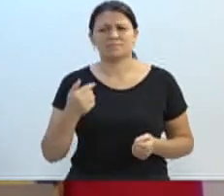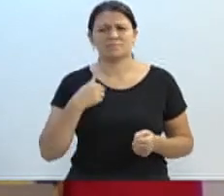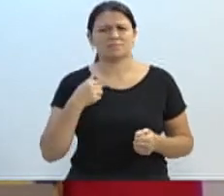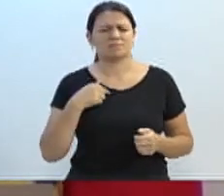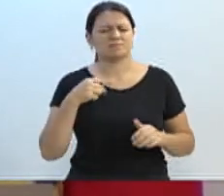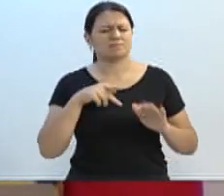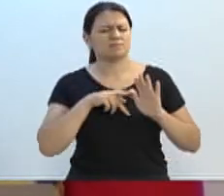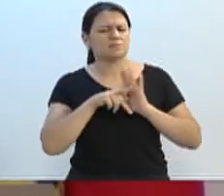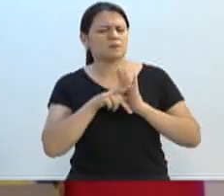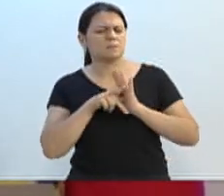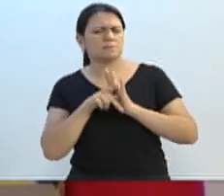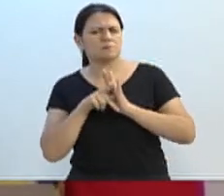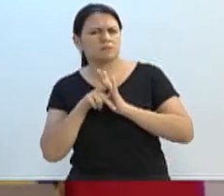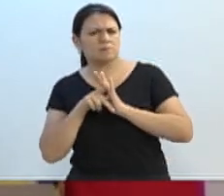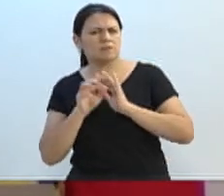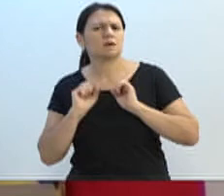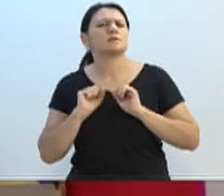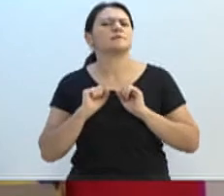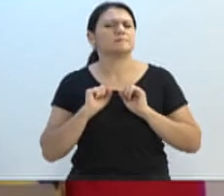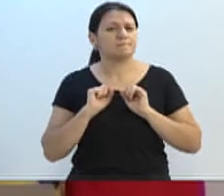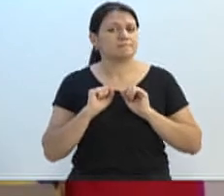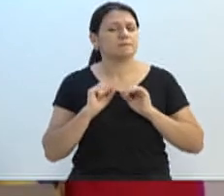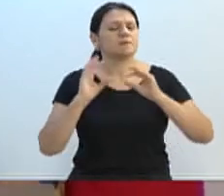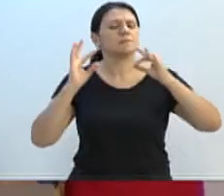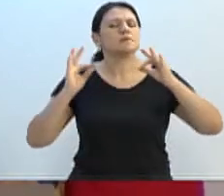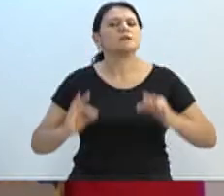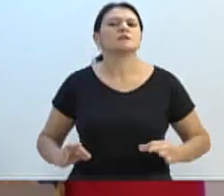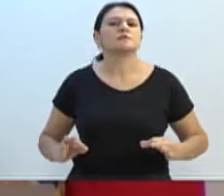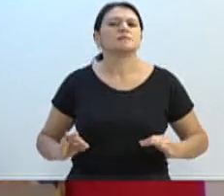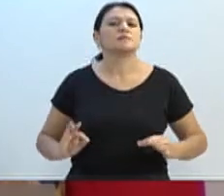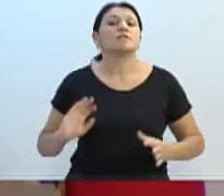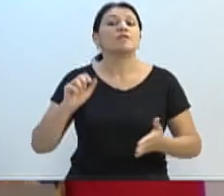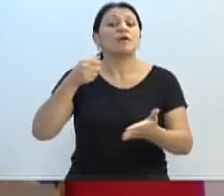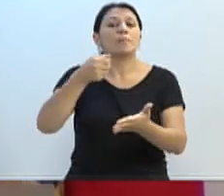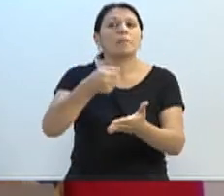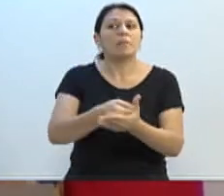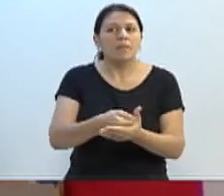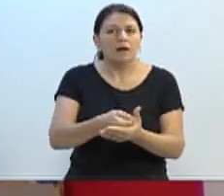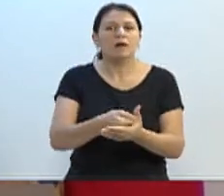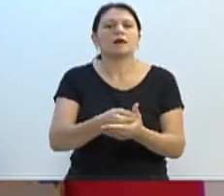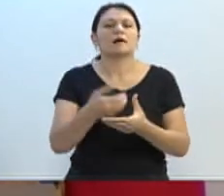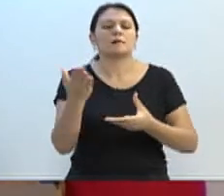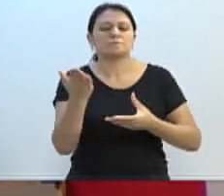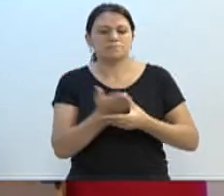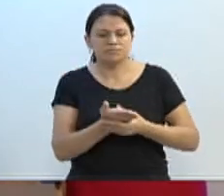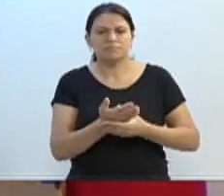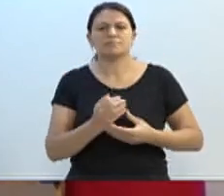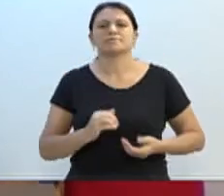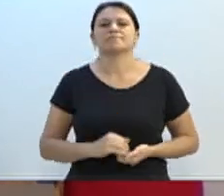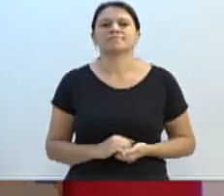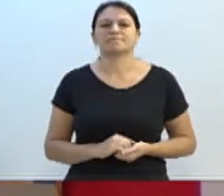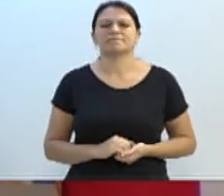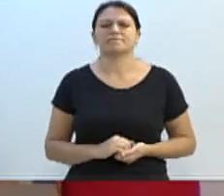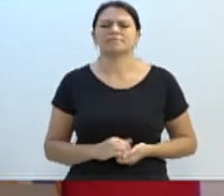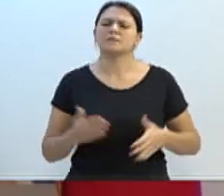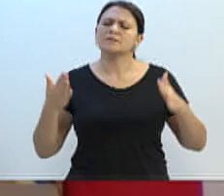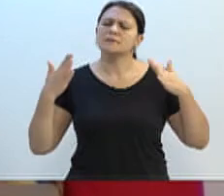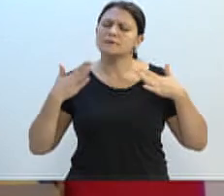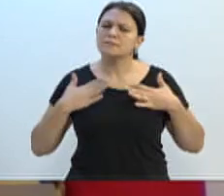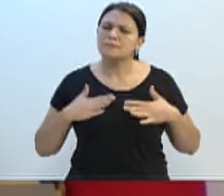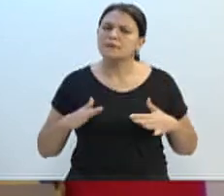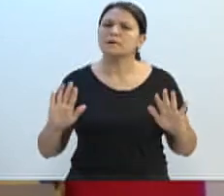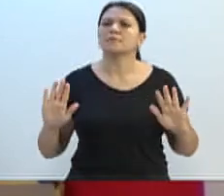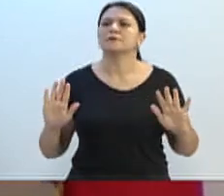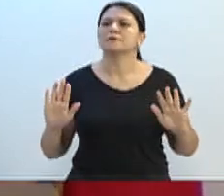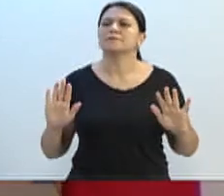resolver essas situações, e pode ter certeza. Vai pagar caro. Vai pagar caro. E para relaxar, senhor presidente, um